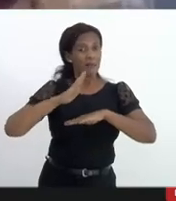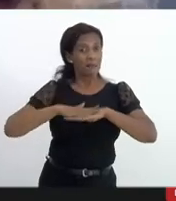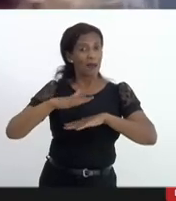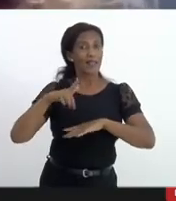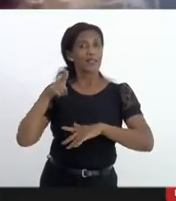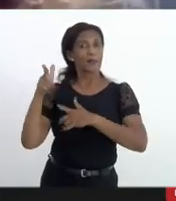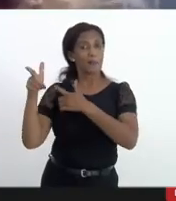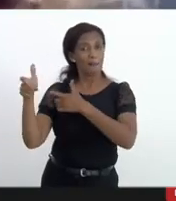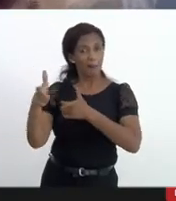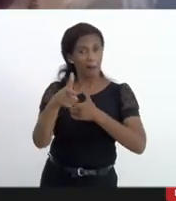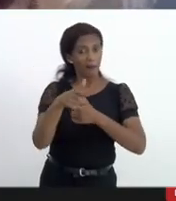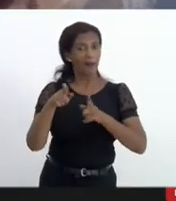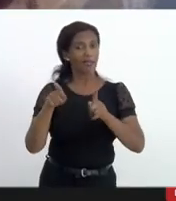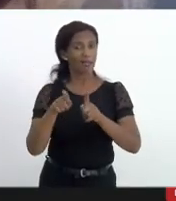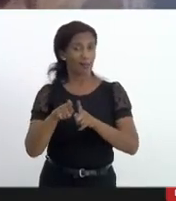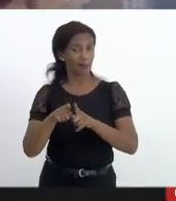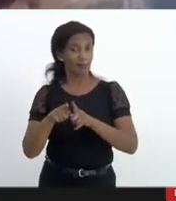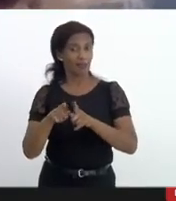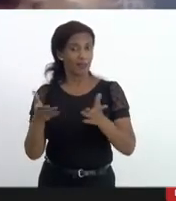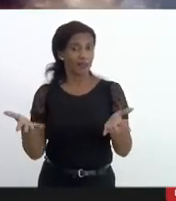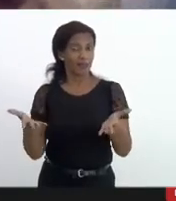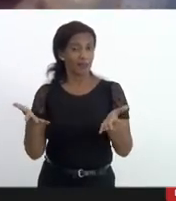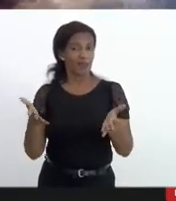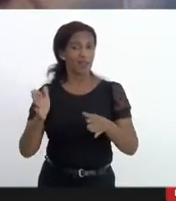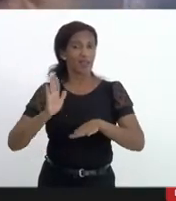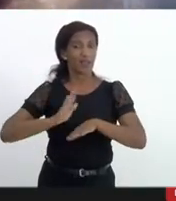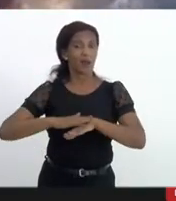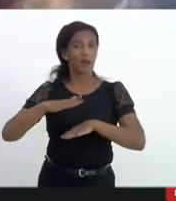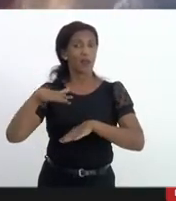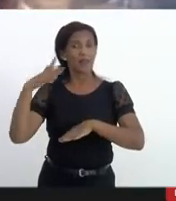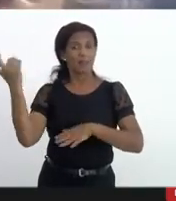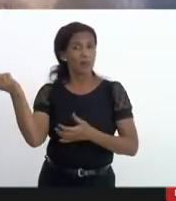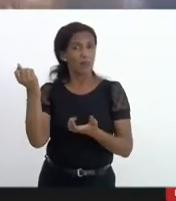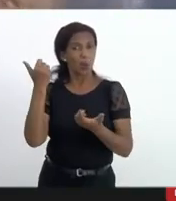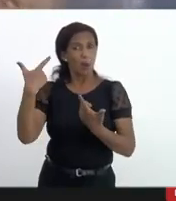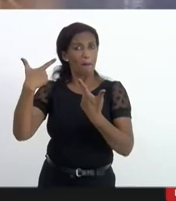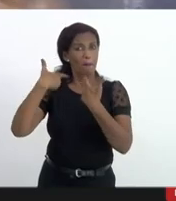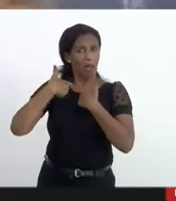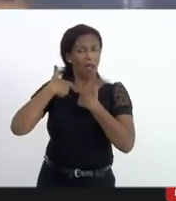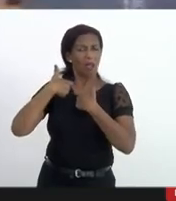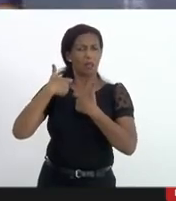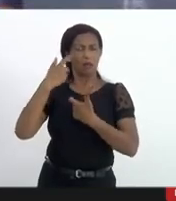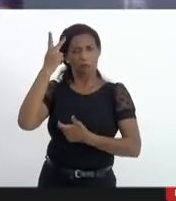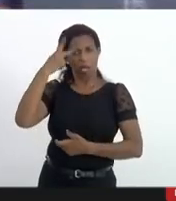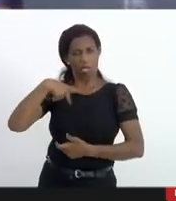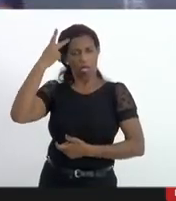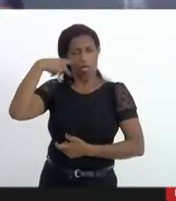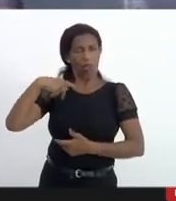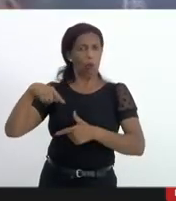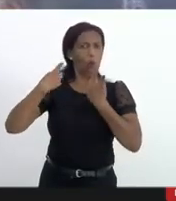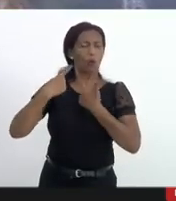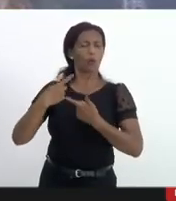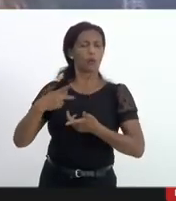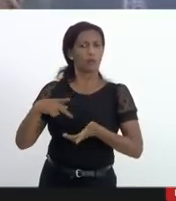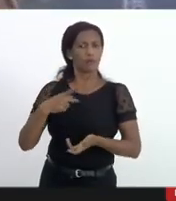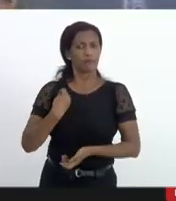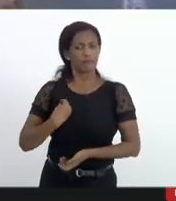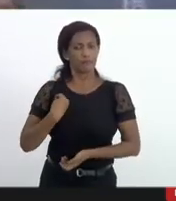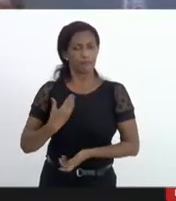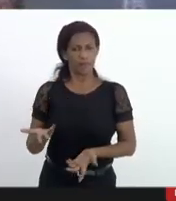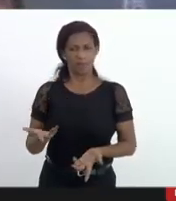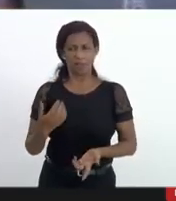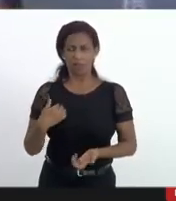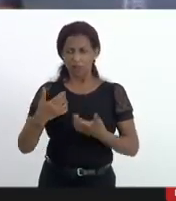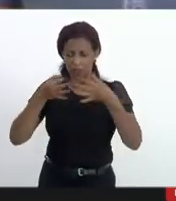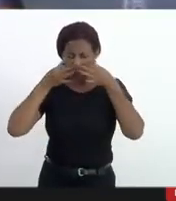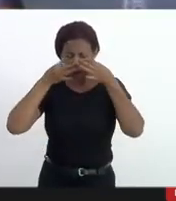ela chegou agora ao índice da polícia também que mais se suicida então nos chama a atenção chama a atenção da nossa Comissão de Direitos